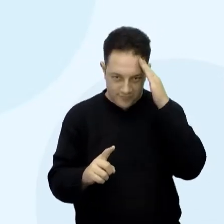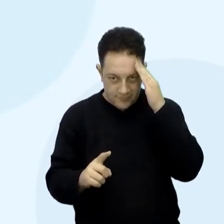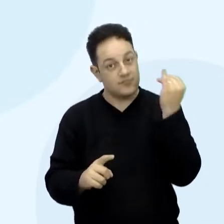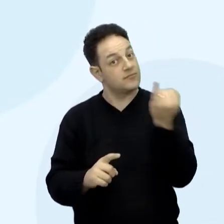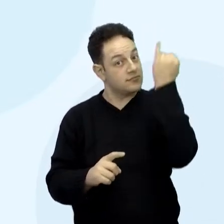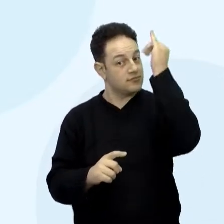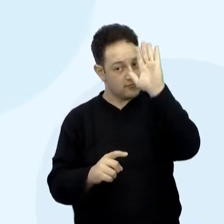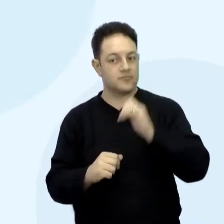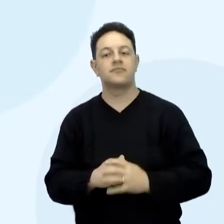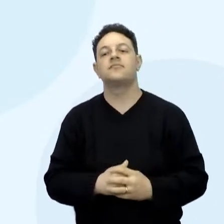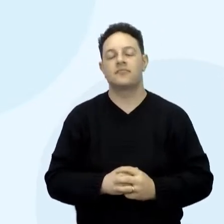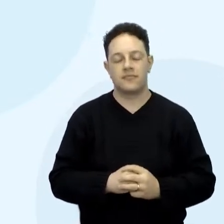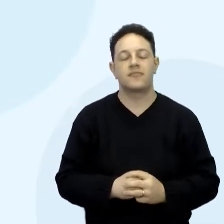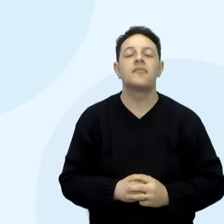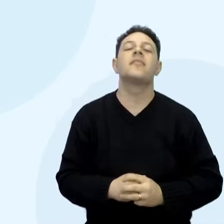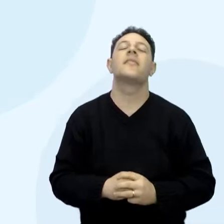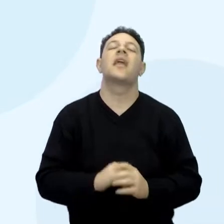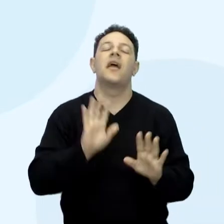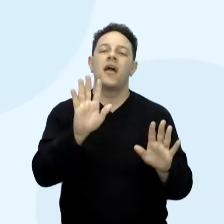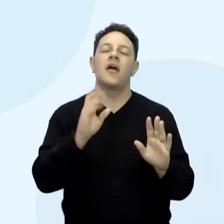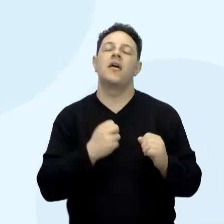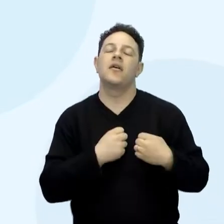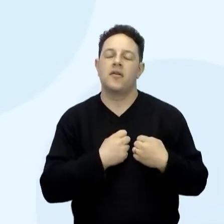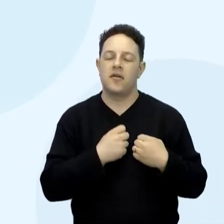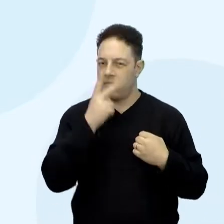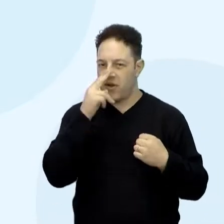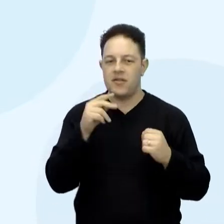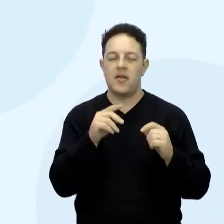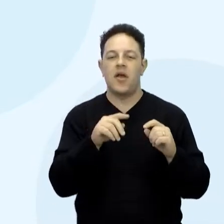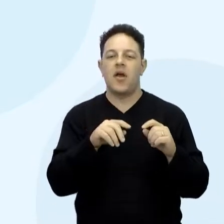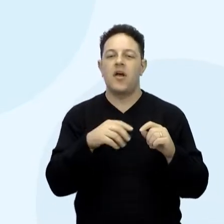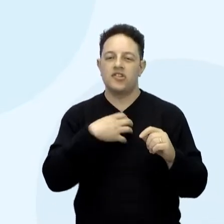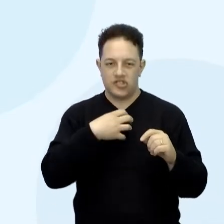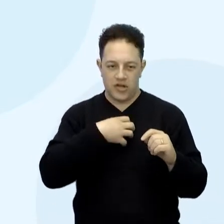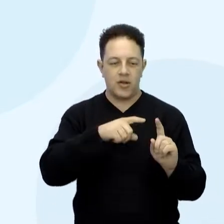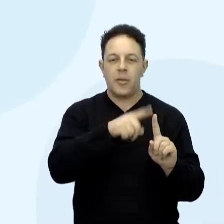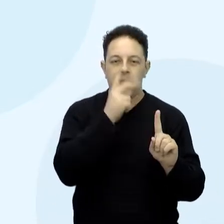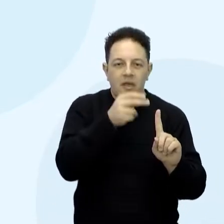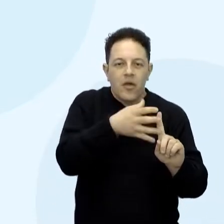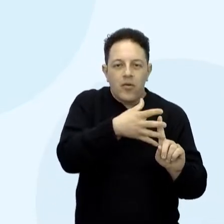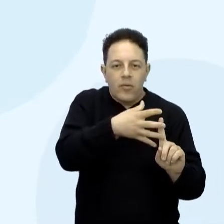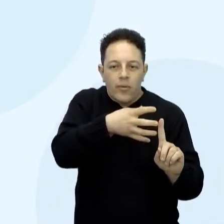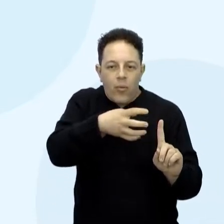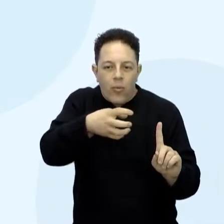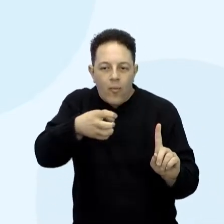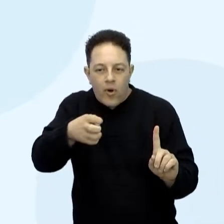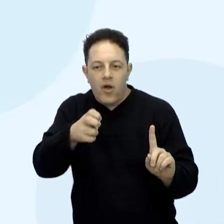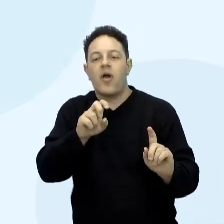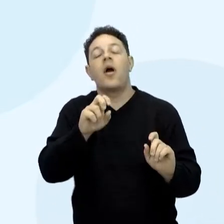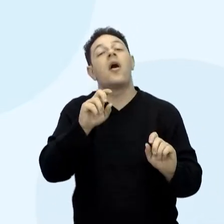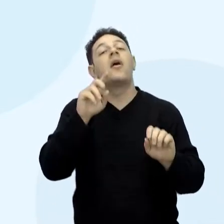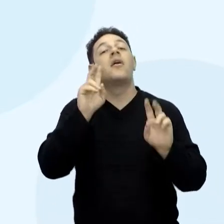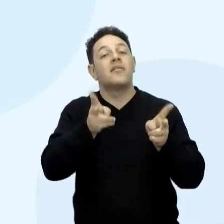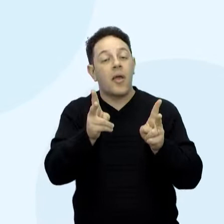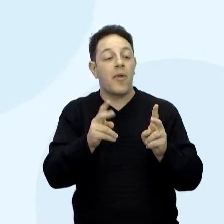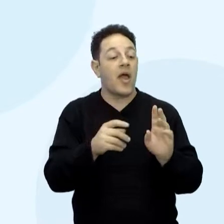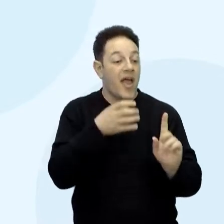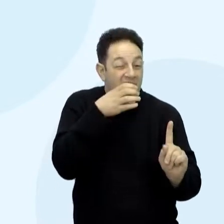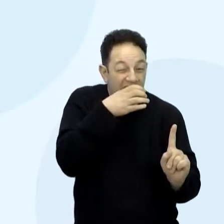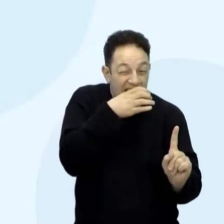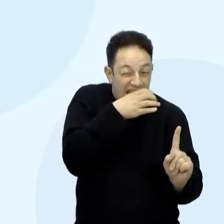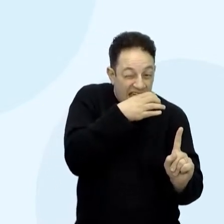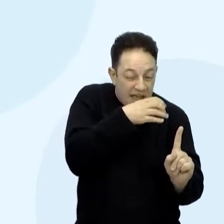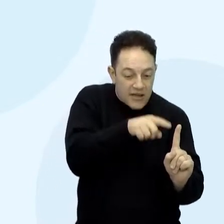manifestação, essa movimentação acontece sempre de quem está mais quente